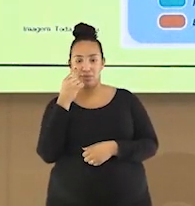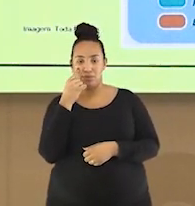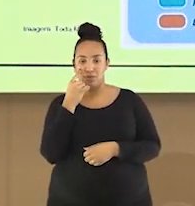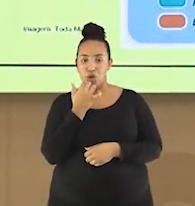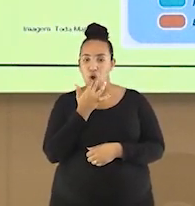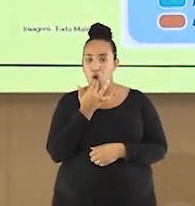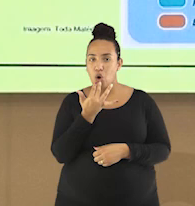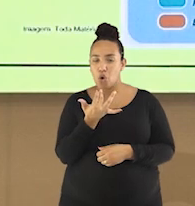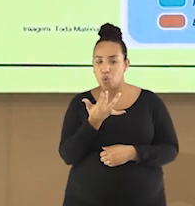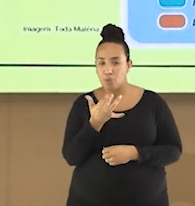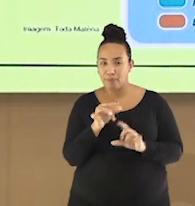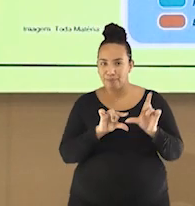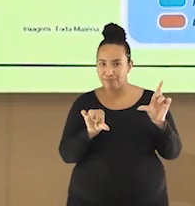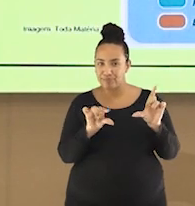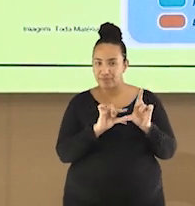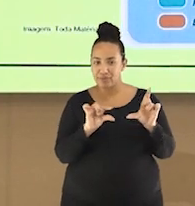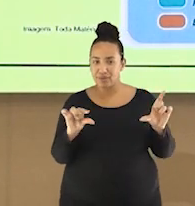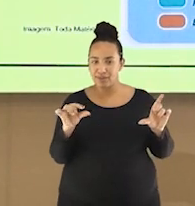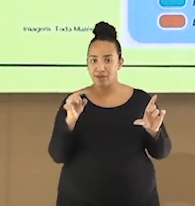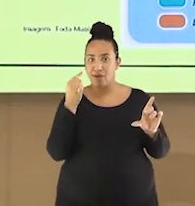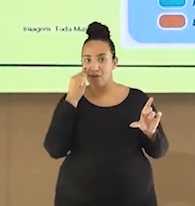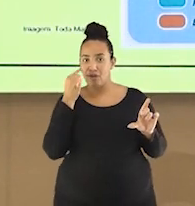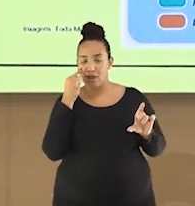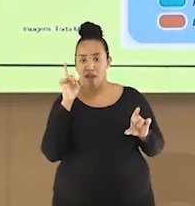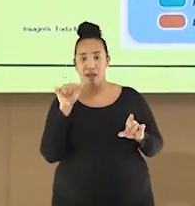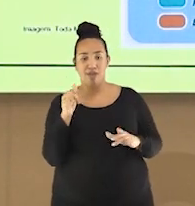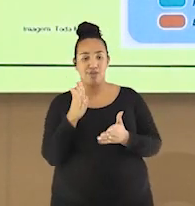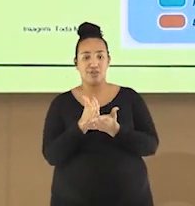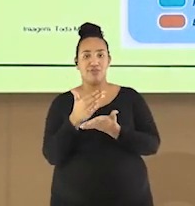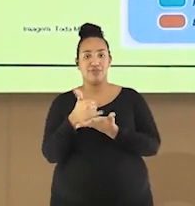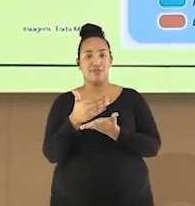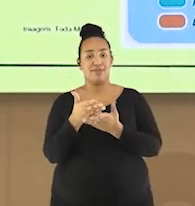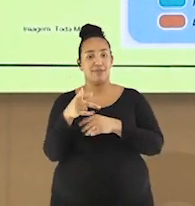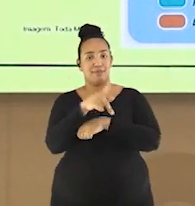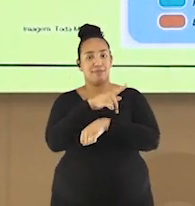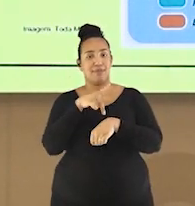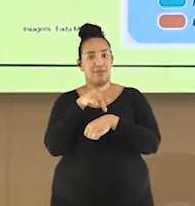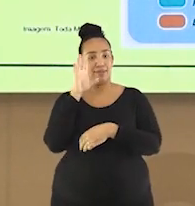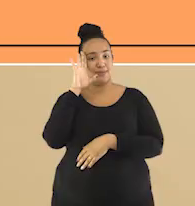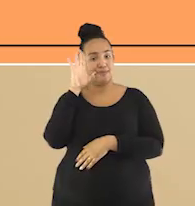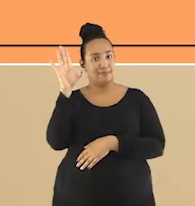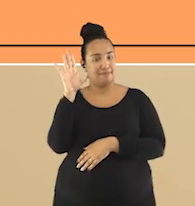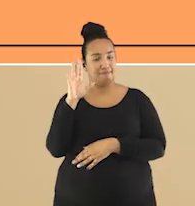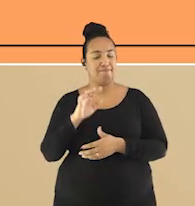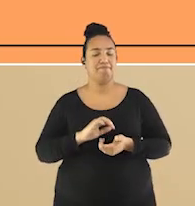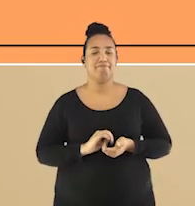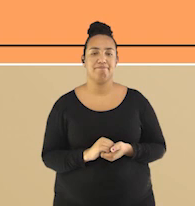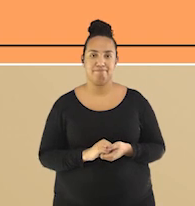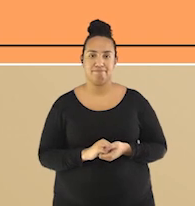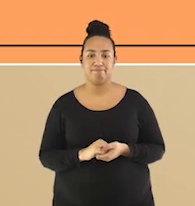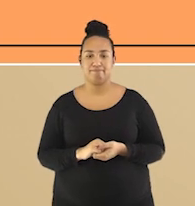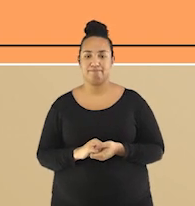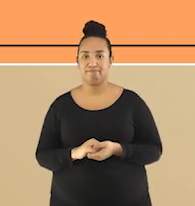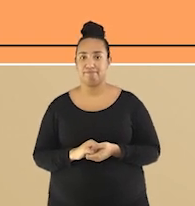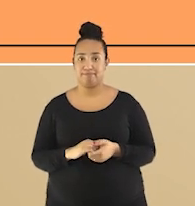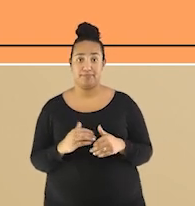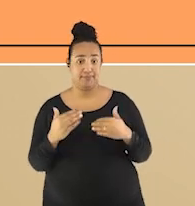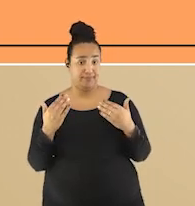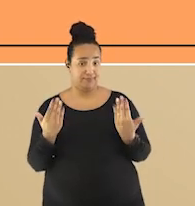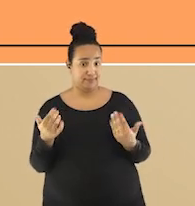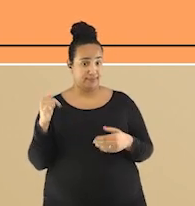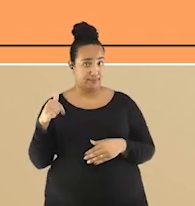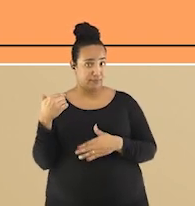cores no mapa são divisão dos principais países que ocupam a África. Nenhum processo de